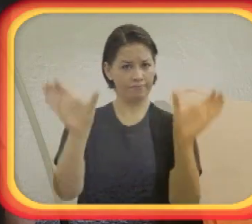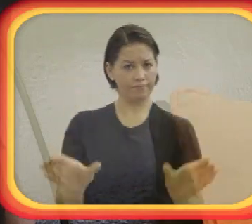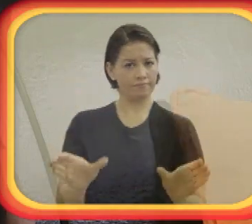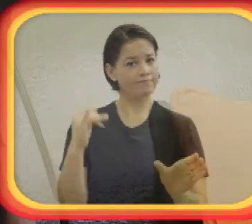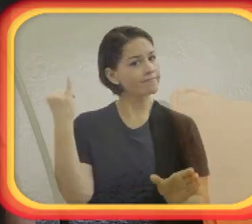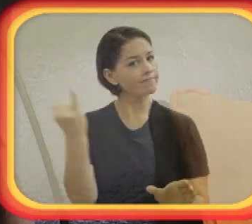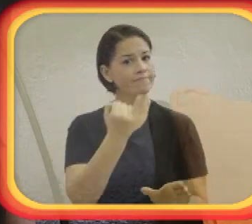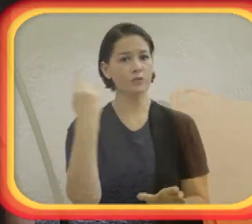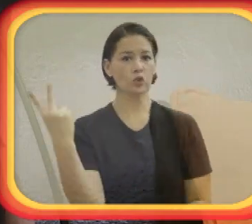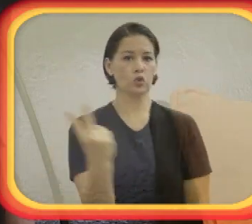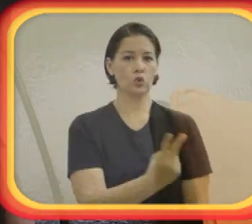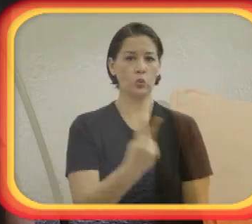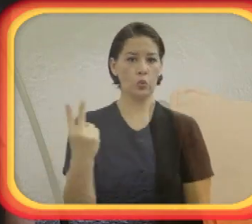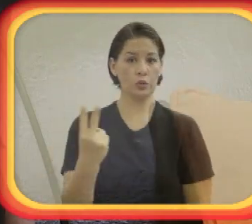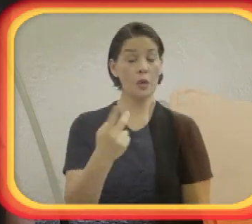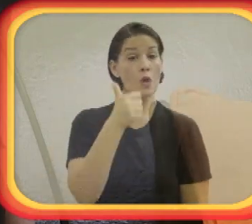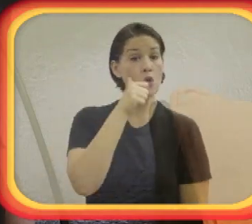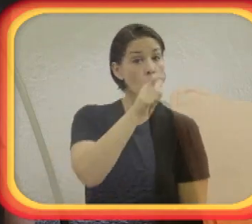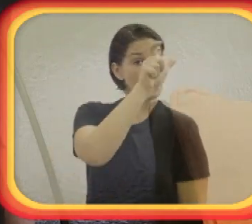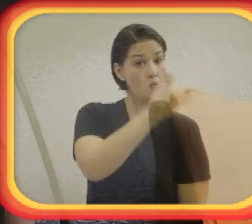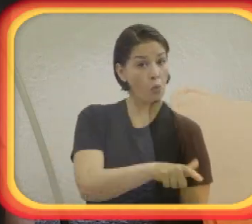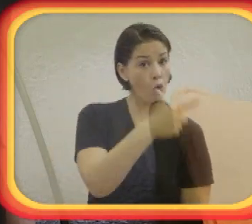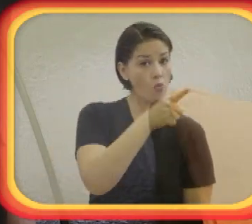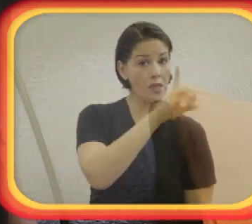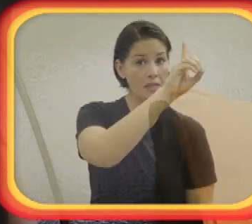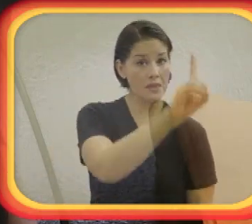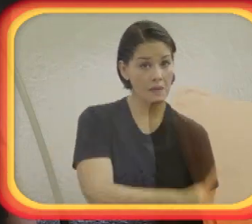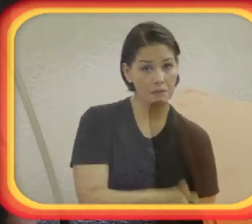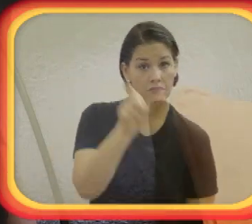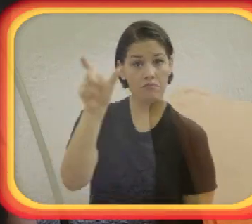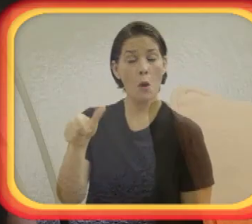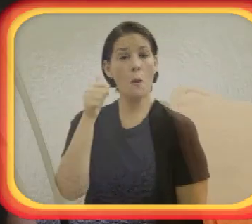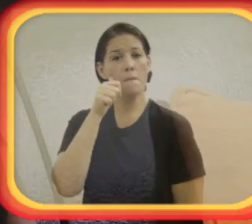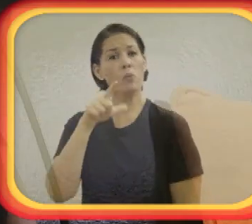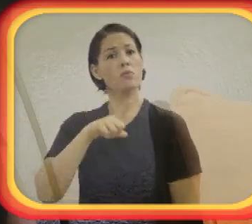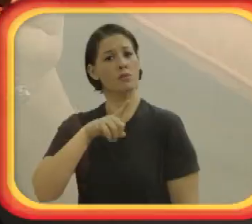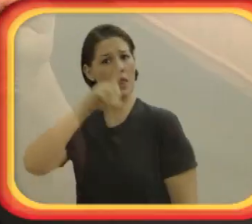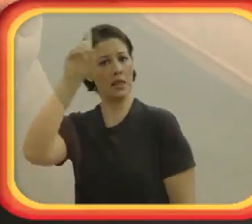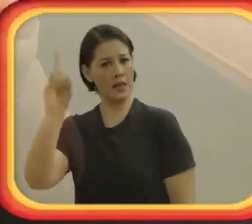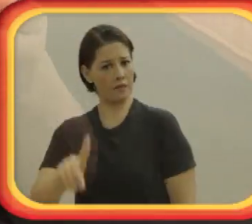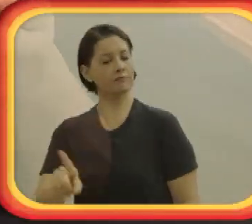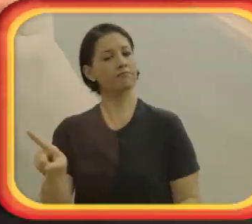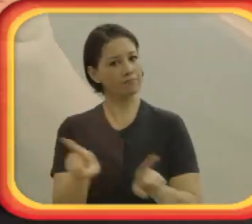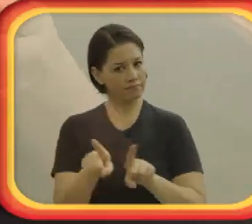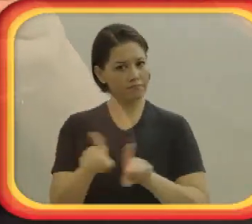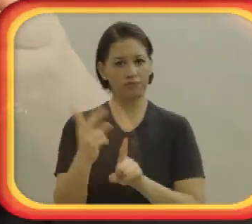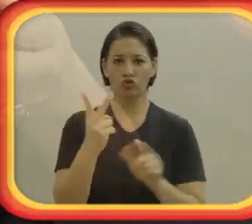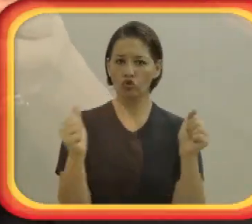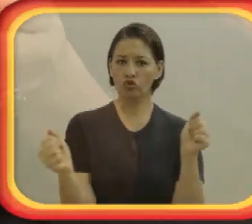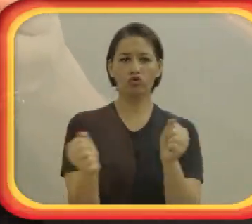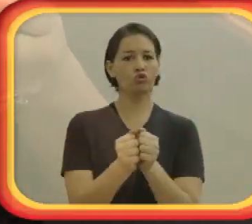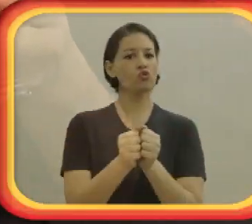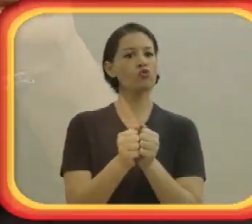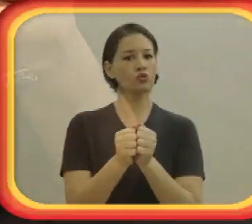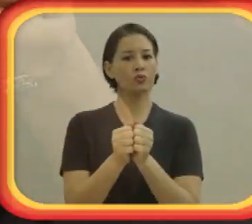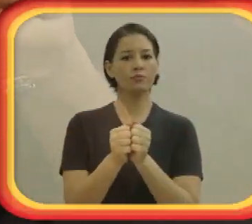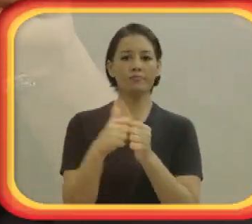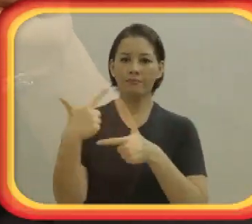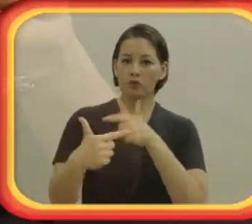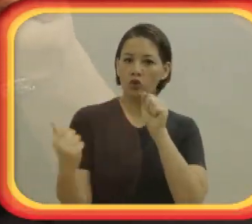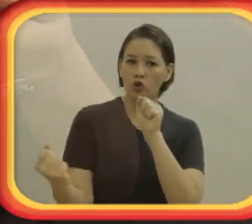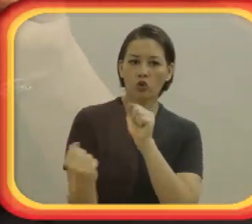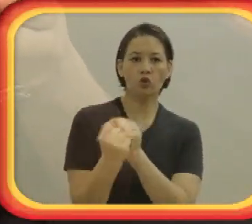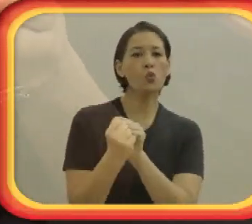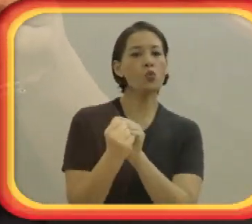conosco. Para isso, nós temos que estar presentes. Então, é isso. Eu acho que o caminho é o empoderamento, é nós